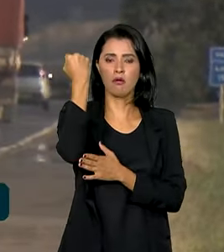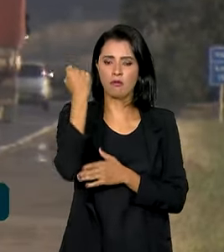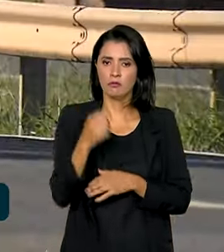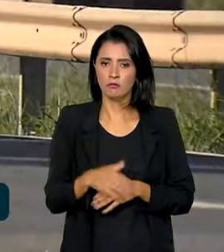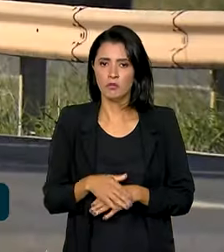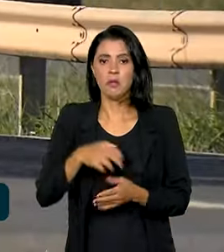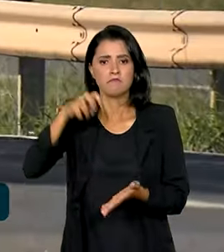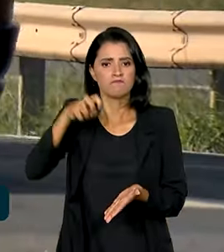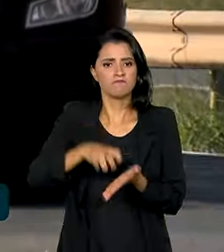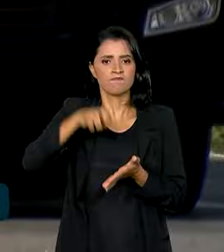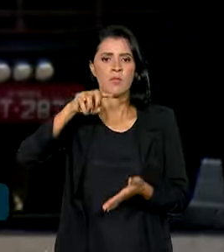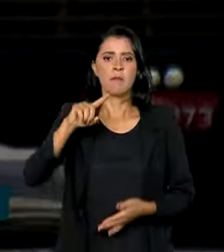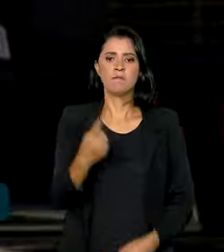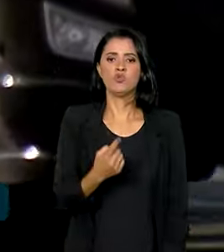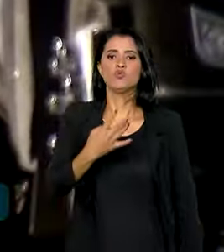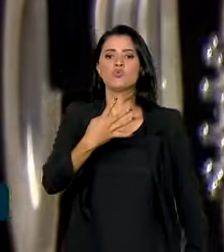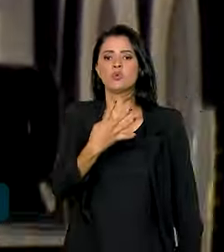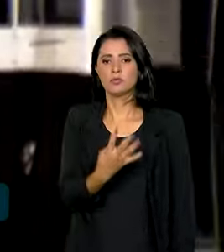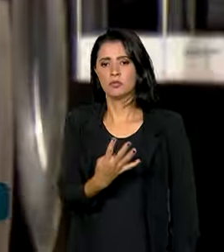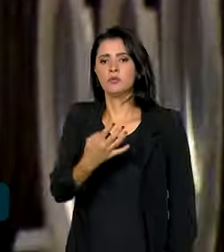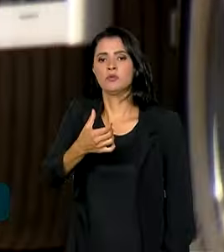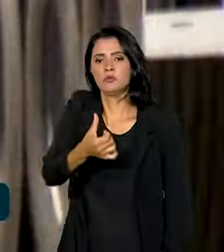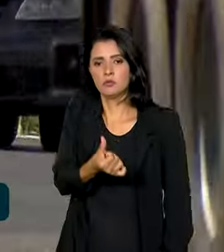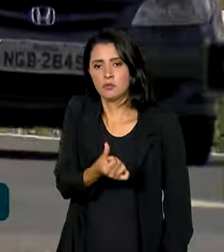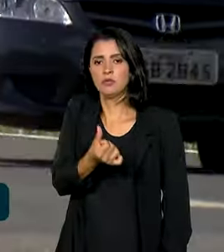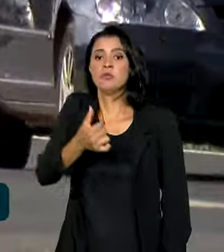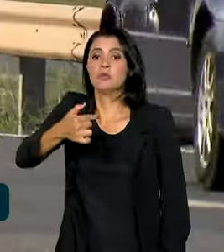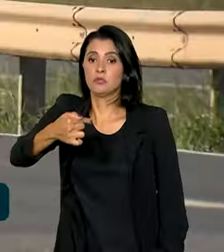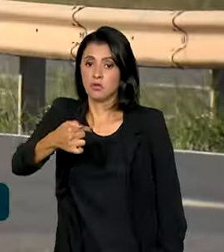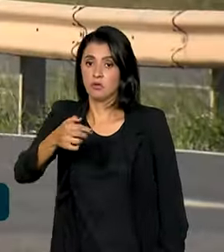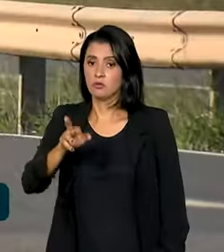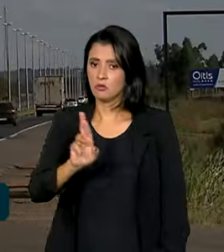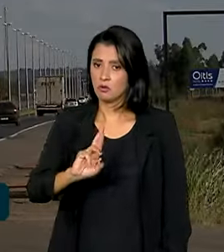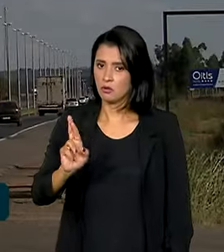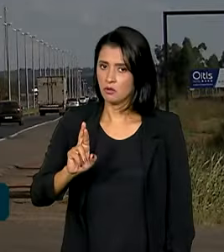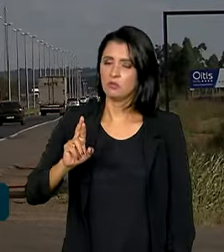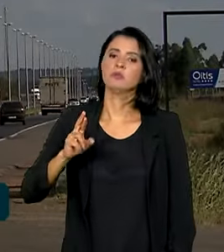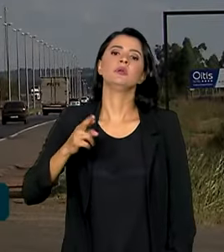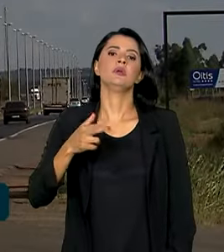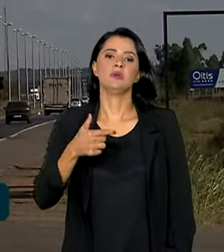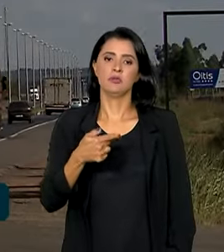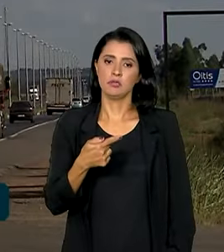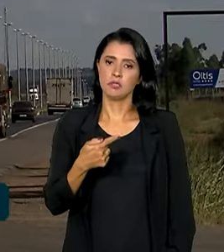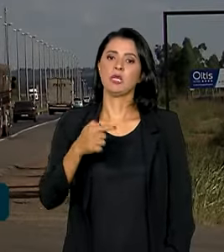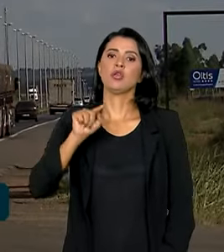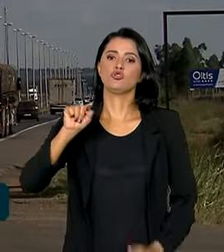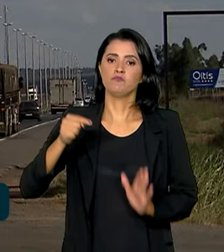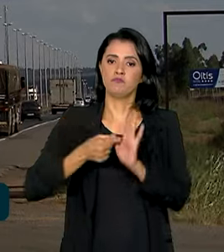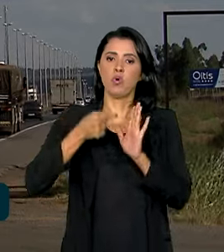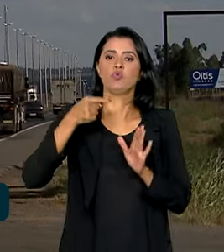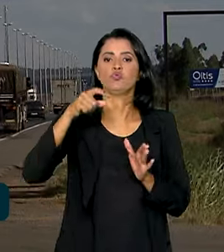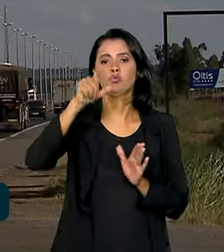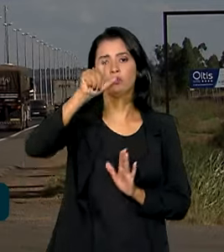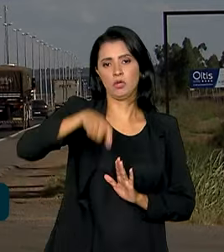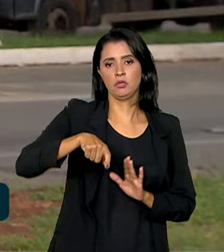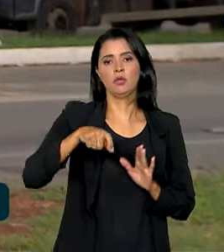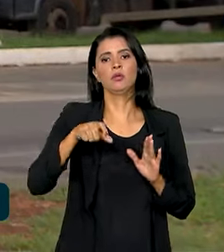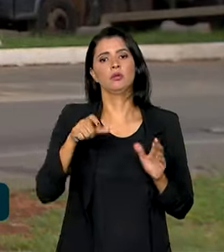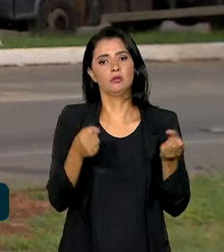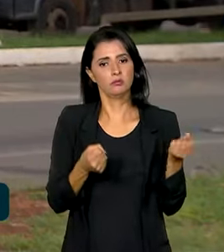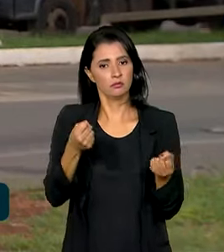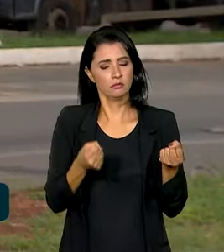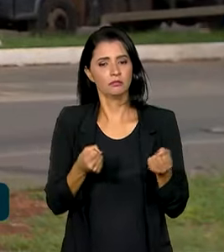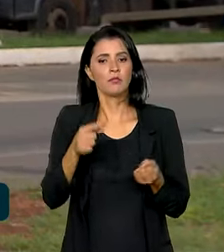com penalidade de R$ 1.467,00 e 7 pontos na carteira de habilitação.